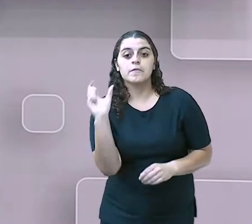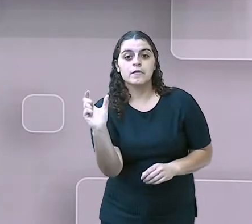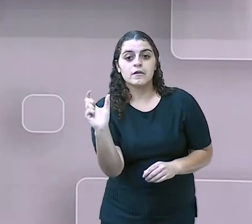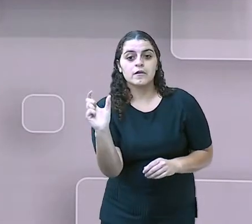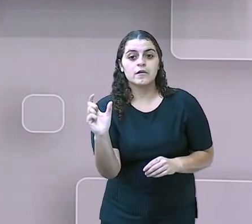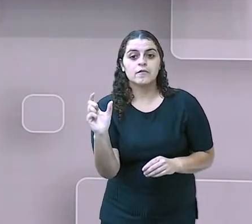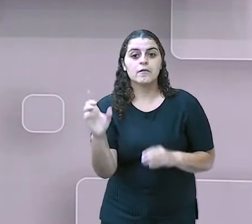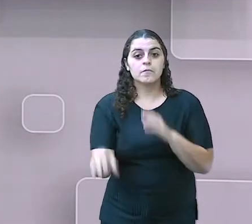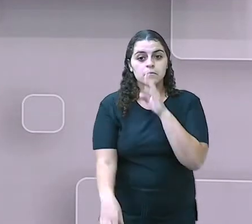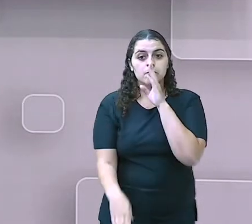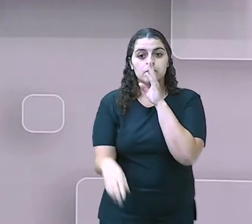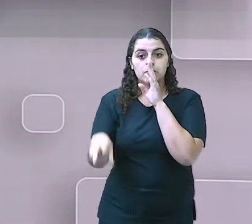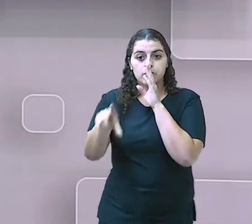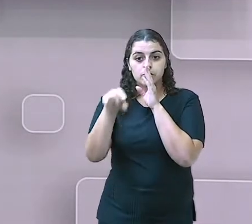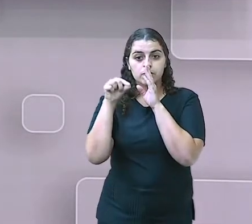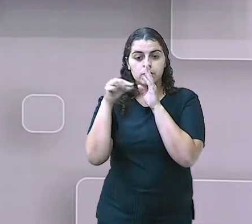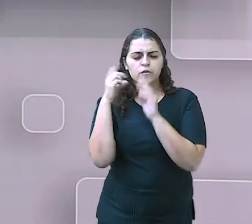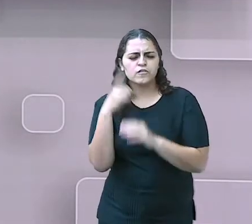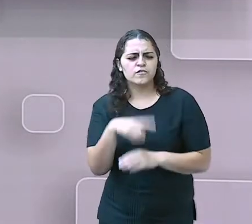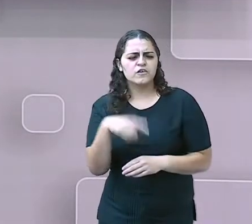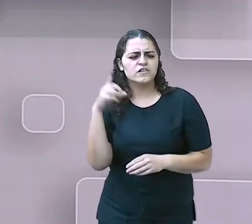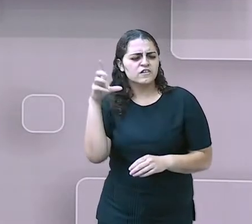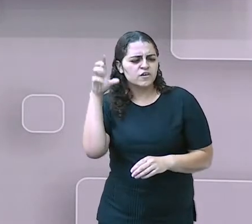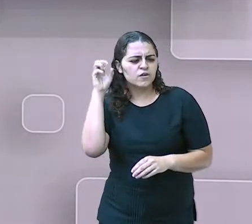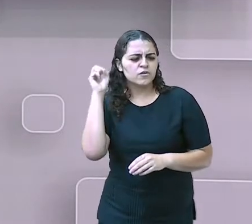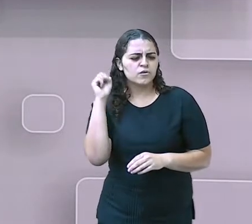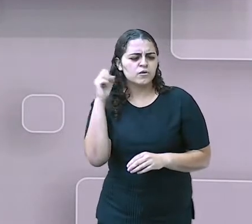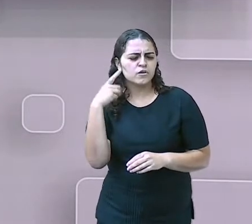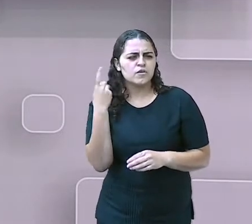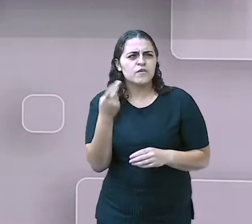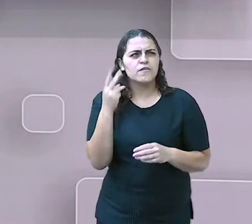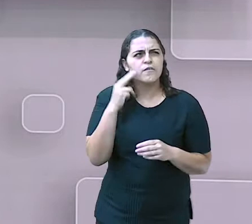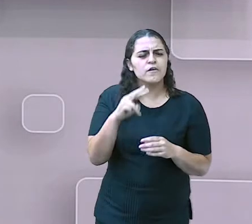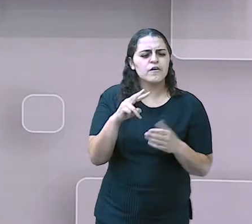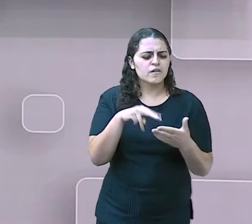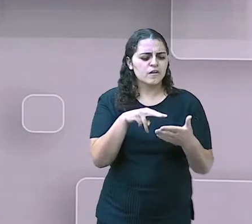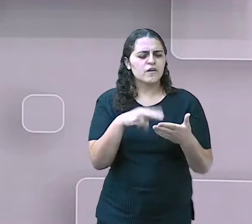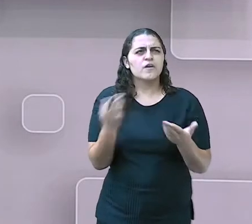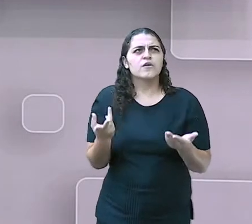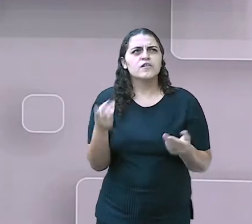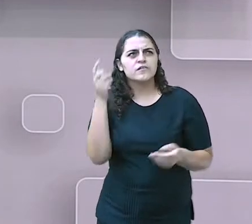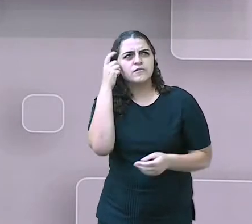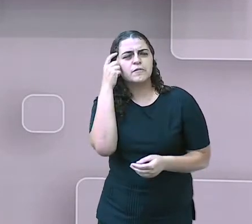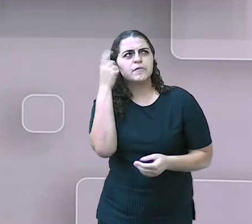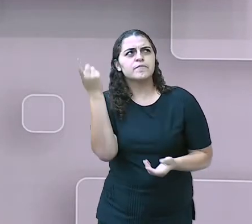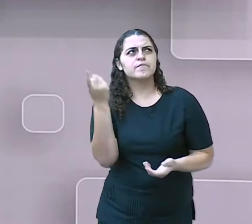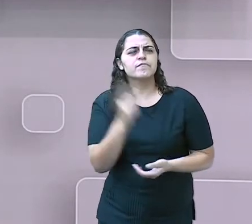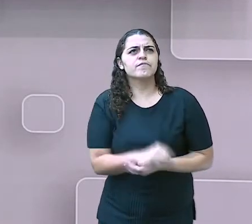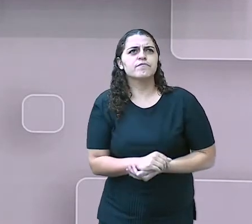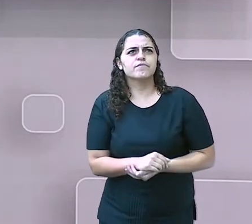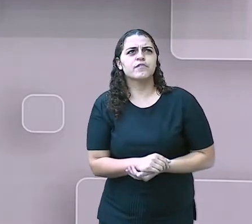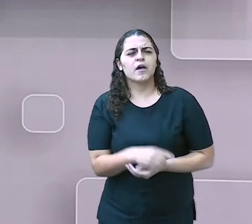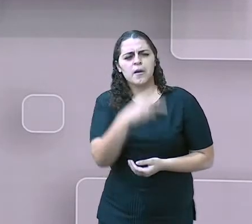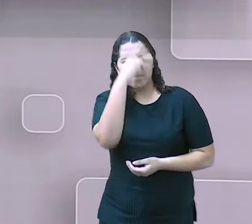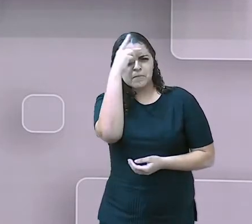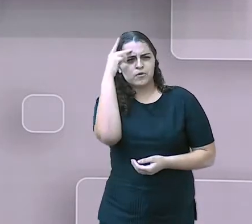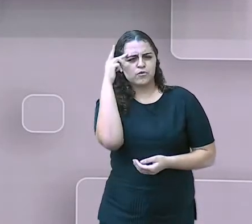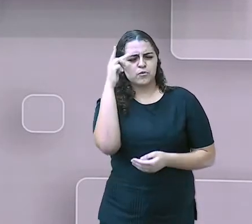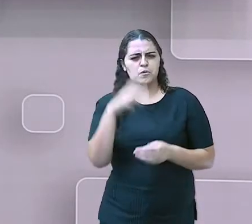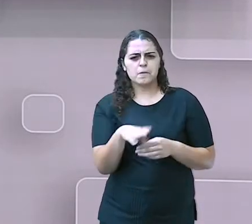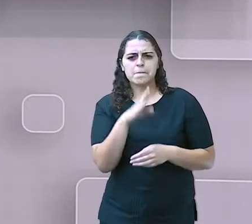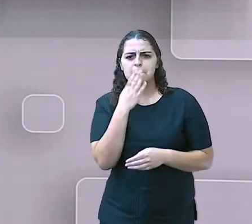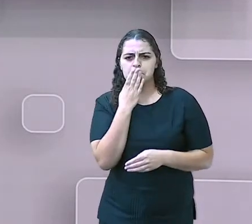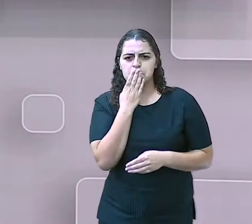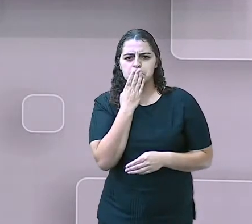mutismo. Quando você ouve mutismo, o que vem na sua mente? Que a pessoa é muda,